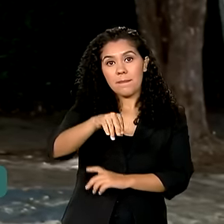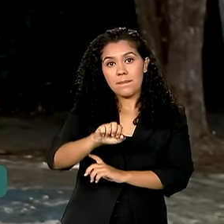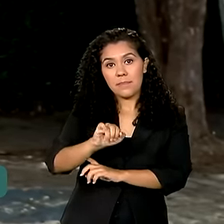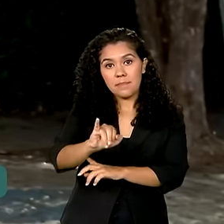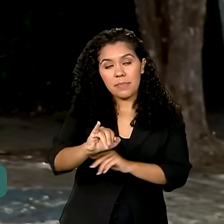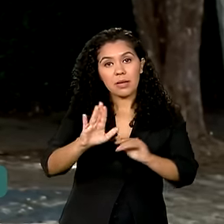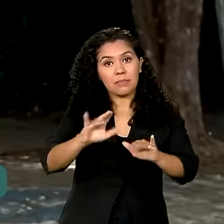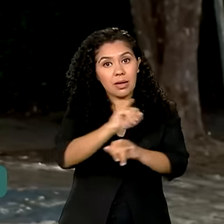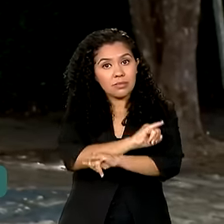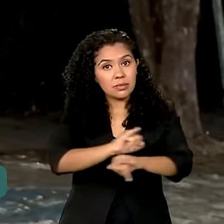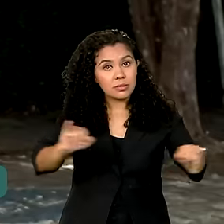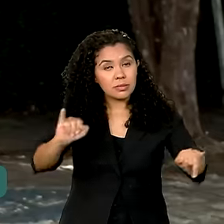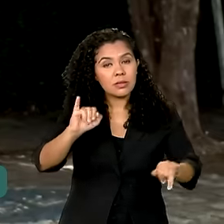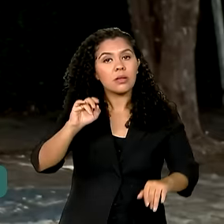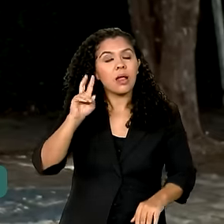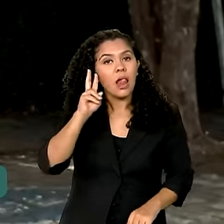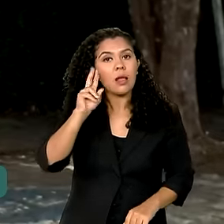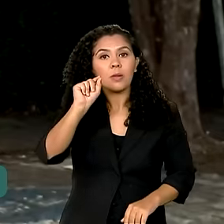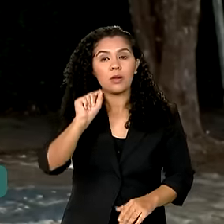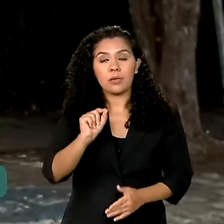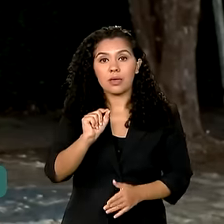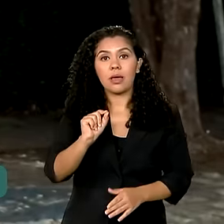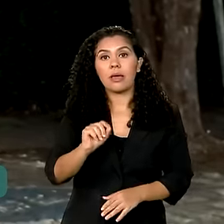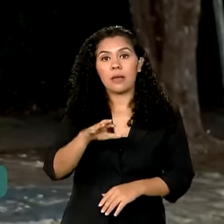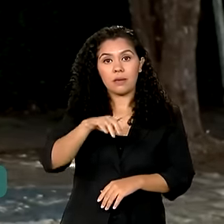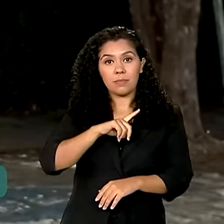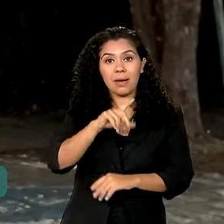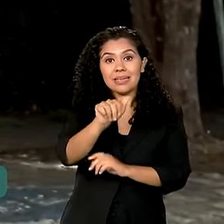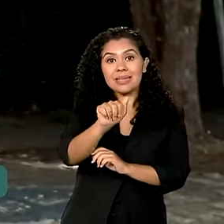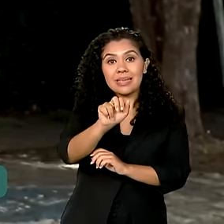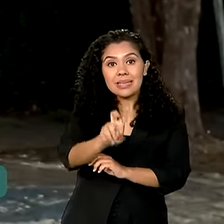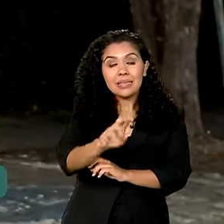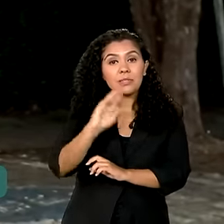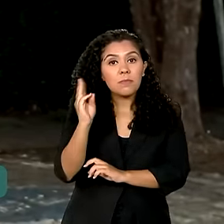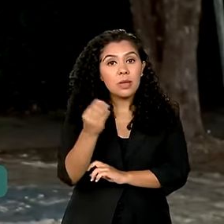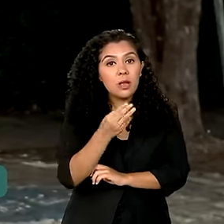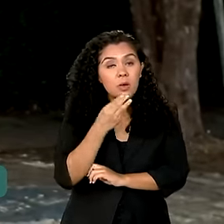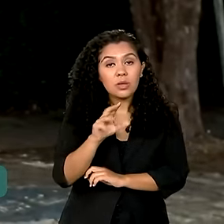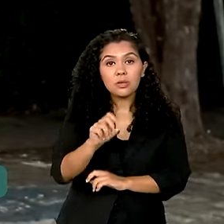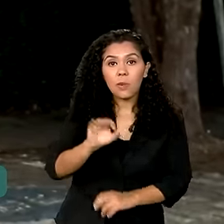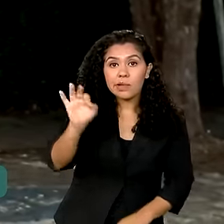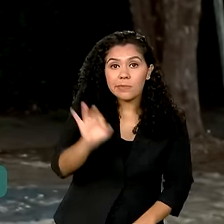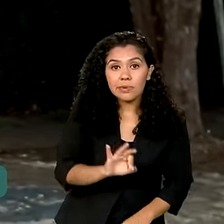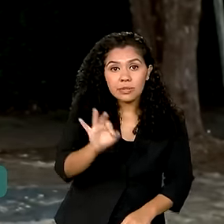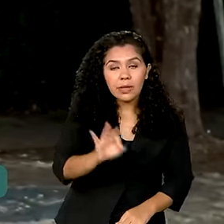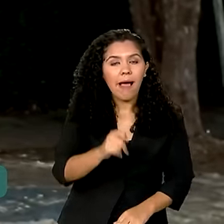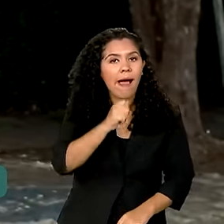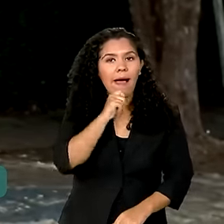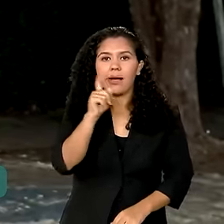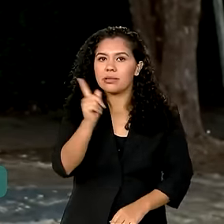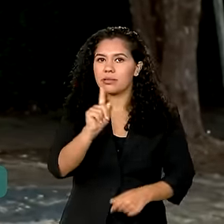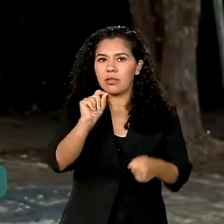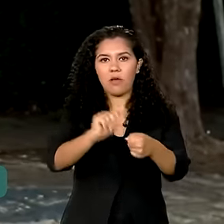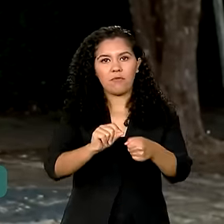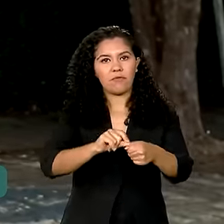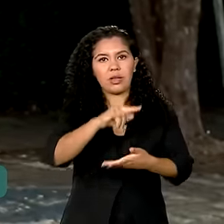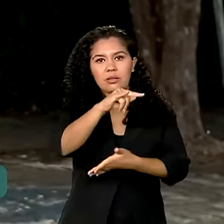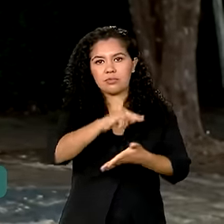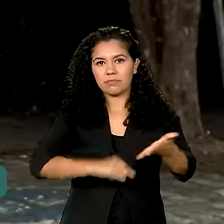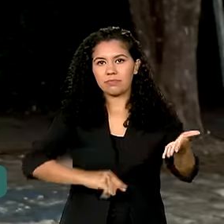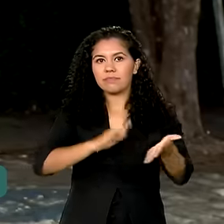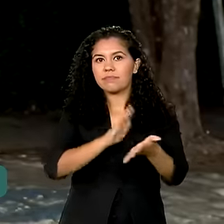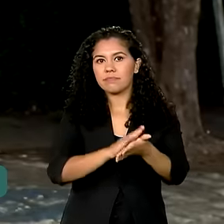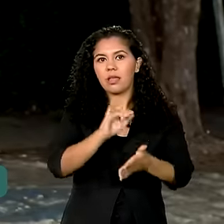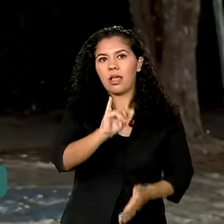metade dos mais de 15 milhões de microempreendedores individuais do Brasil ainda não fizeram essa declaração.